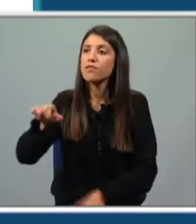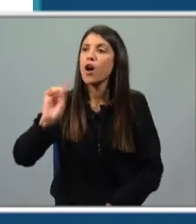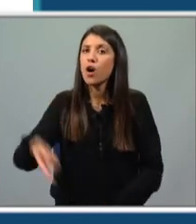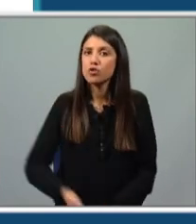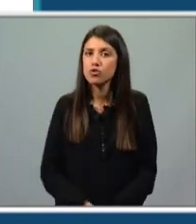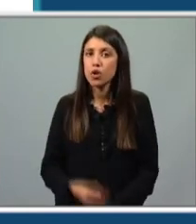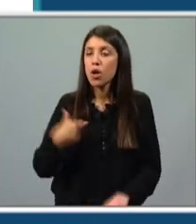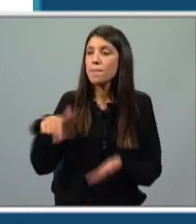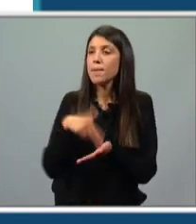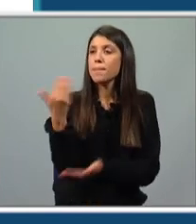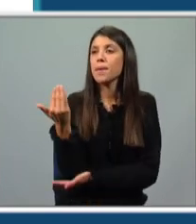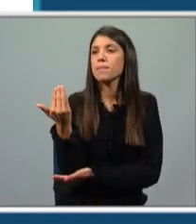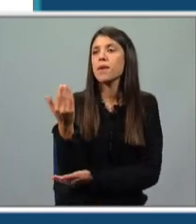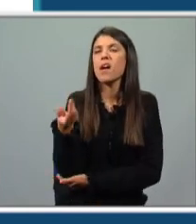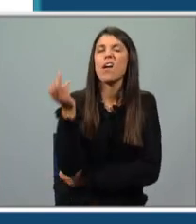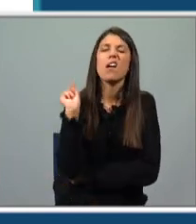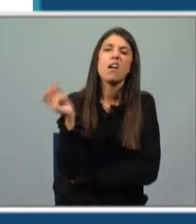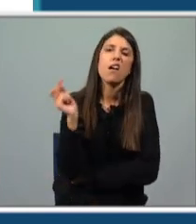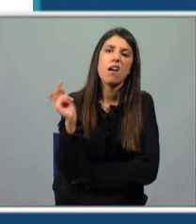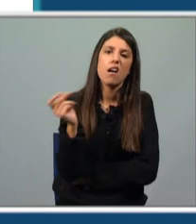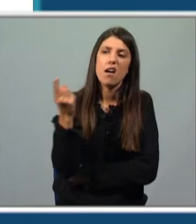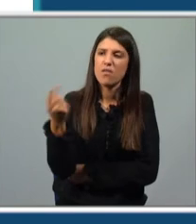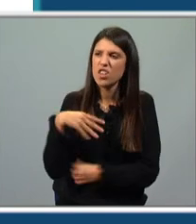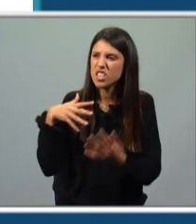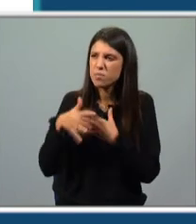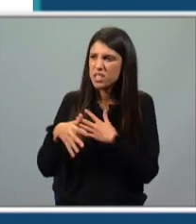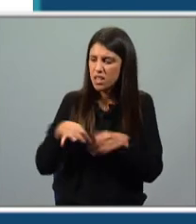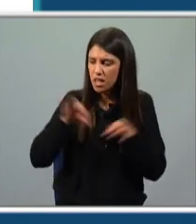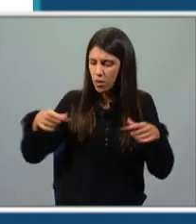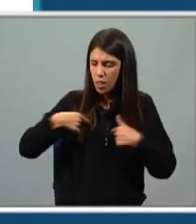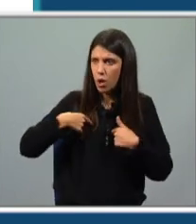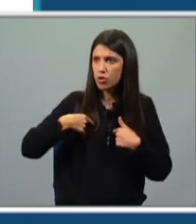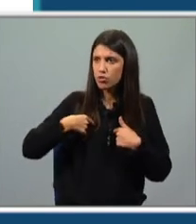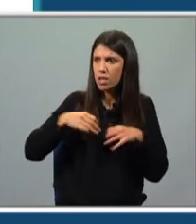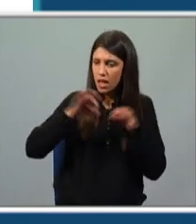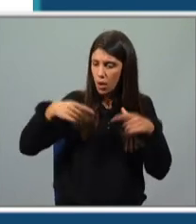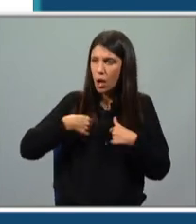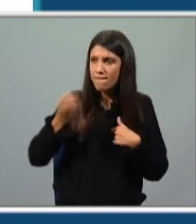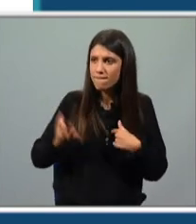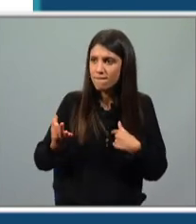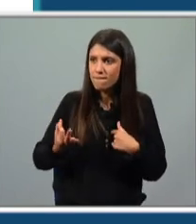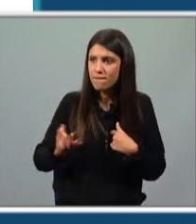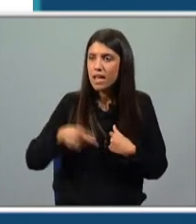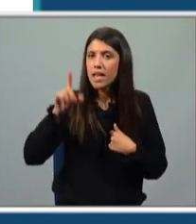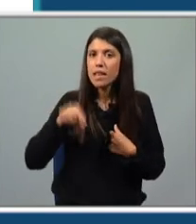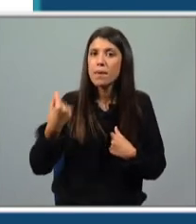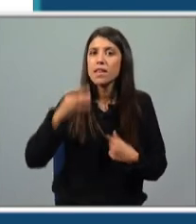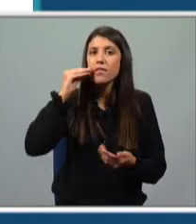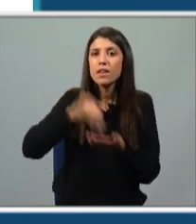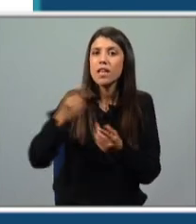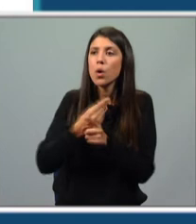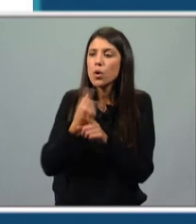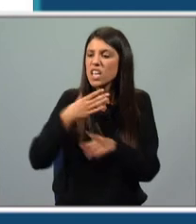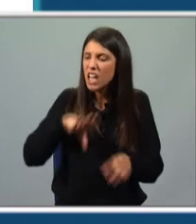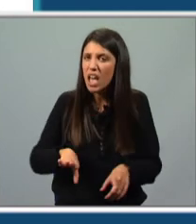Estamos à vossa espera há tanto tempo. Vocês também são transparentes por dentro. São como nós. E também tens de inventar tudo o que